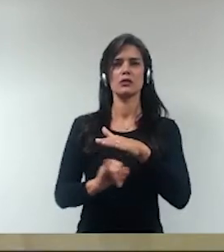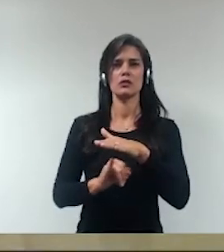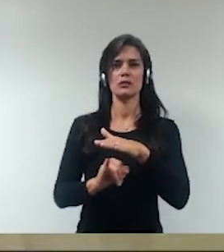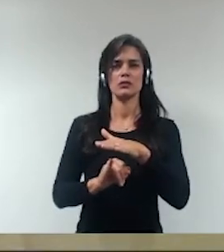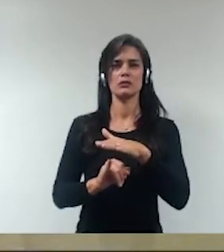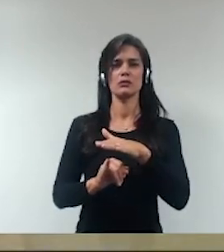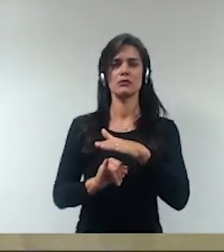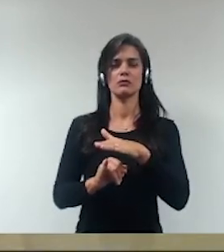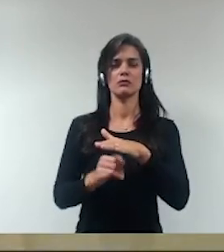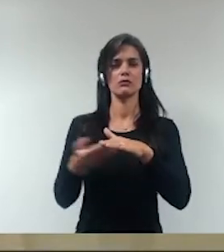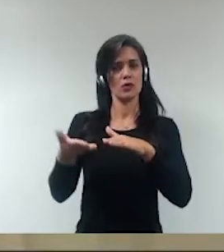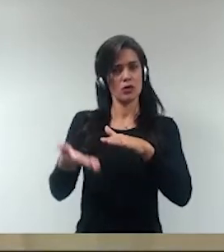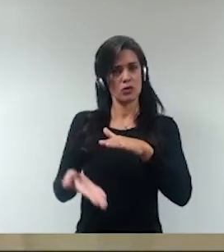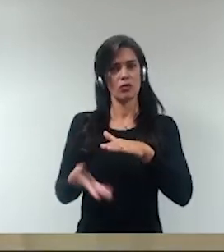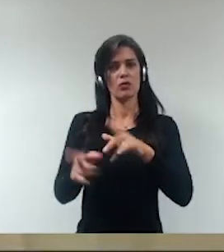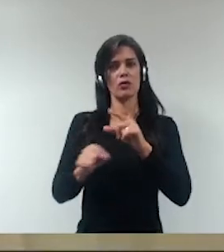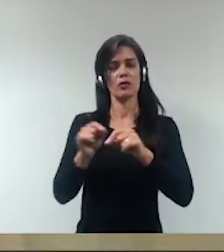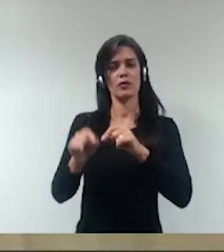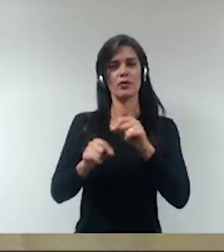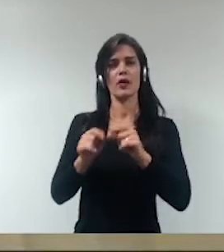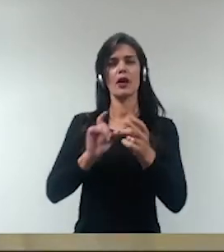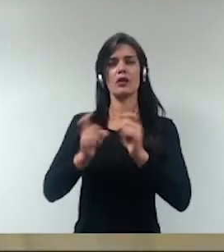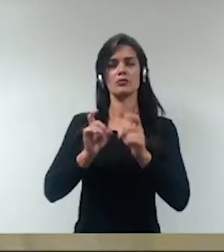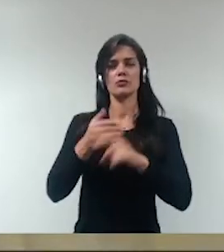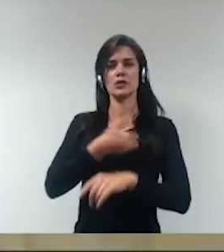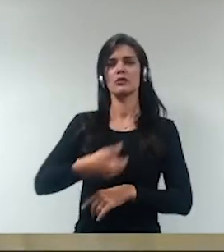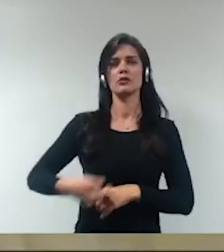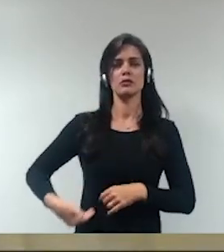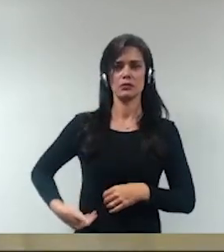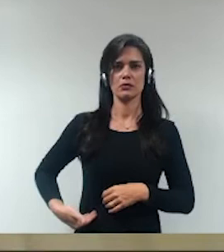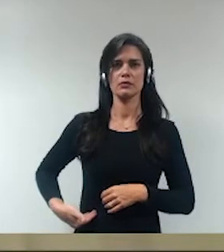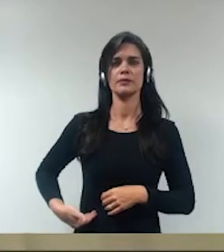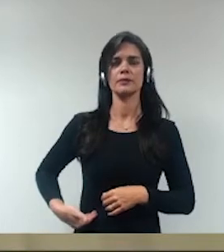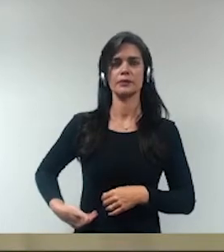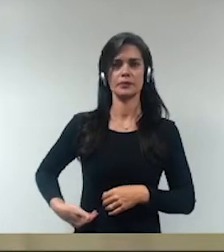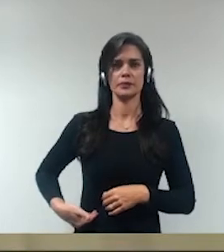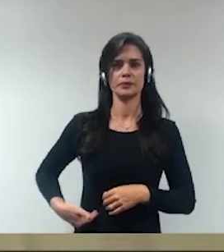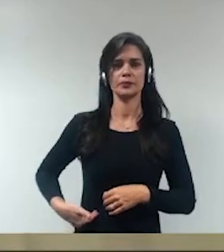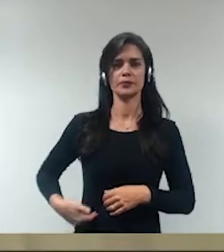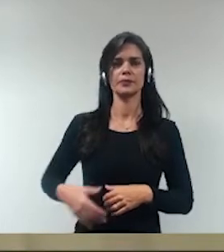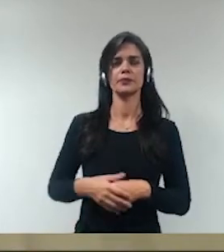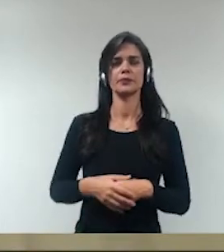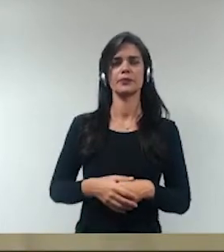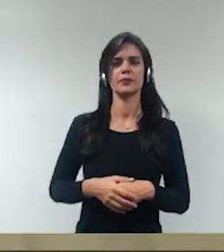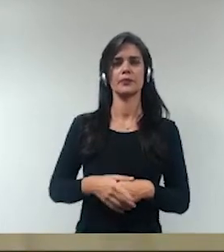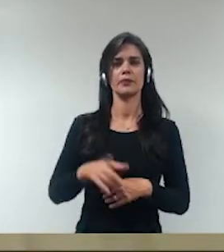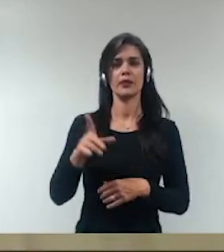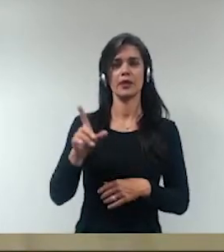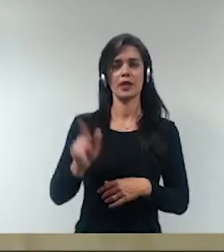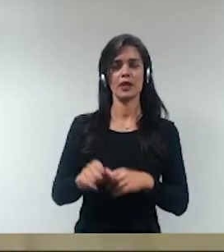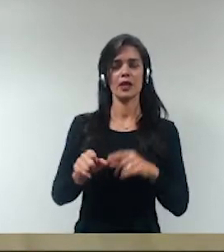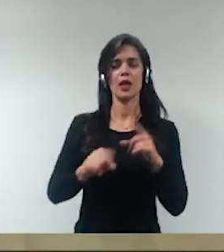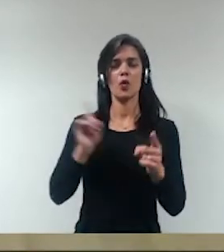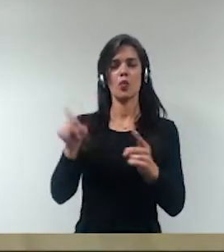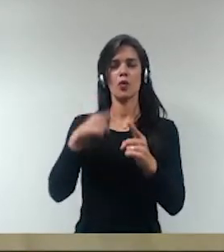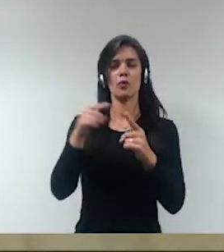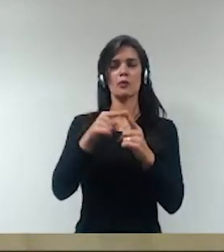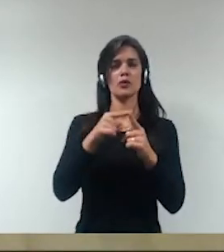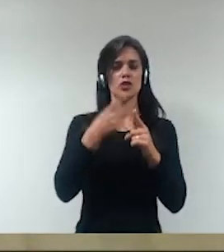da administração pública, que é a consecução do interesse público, né?